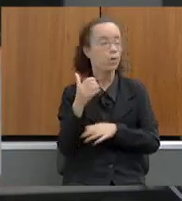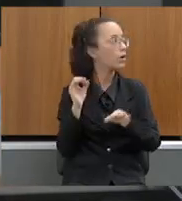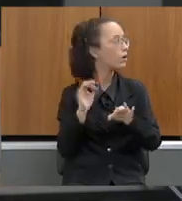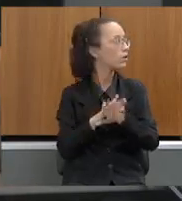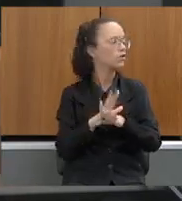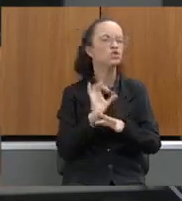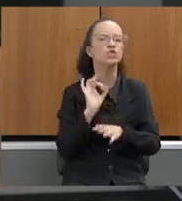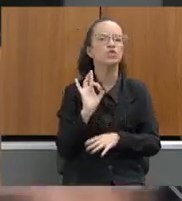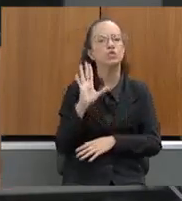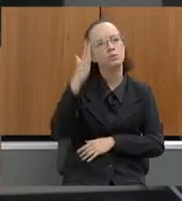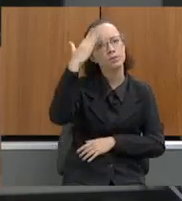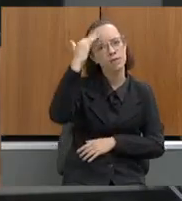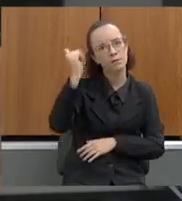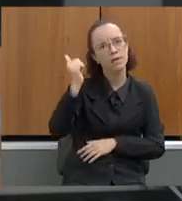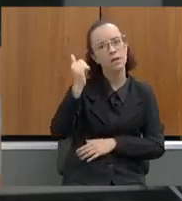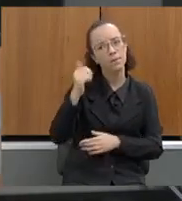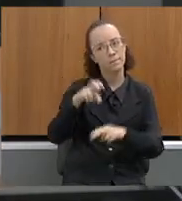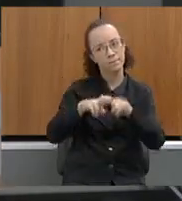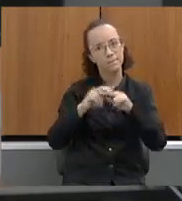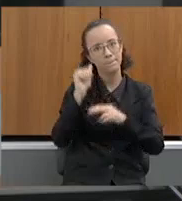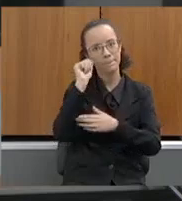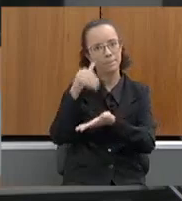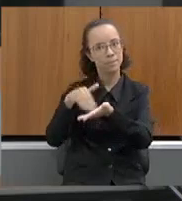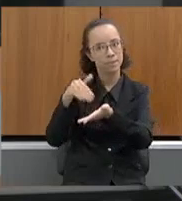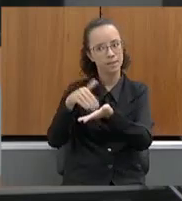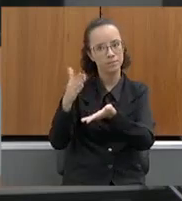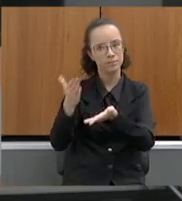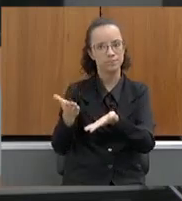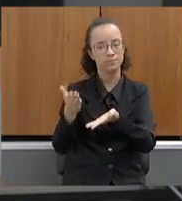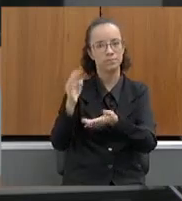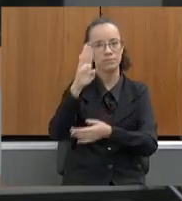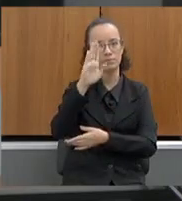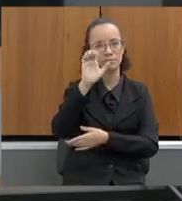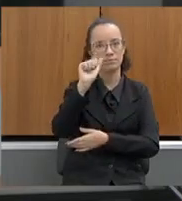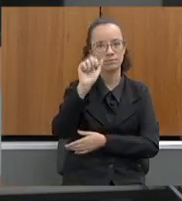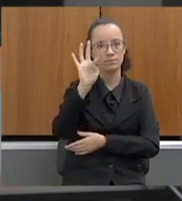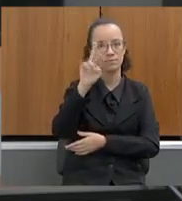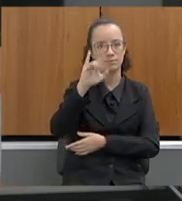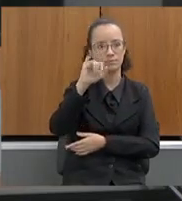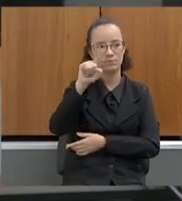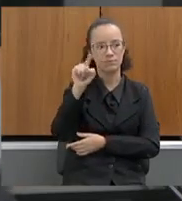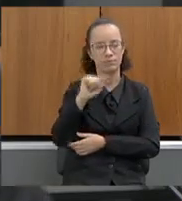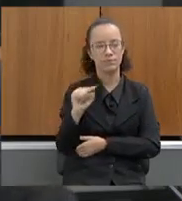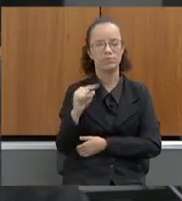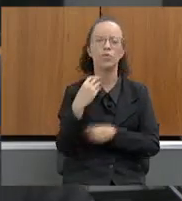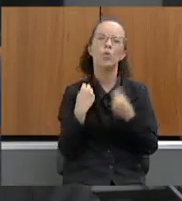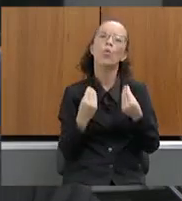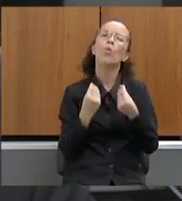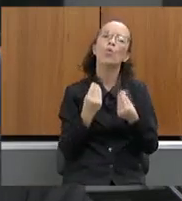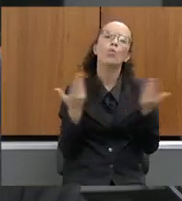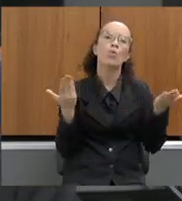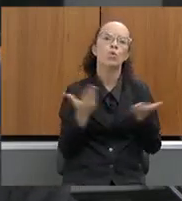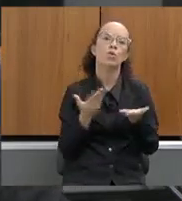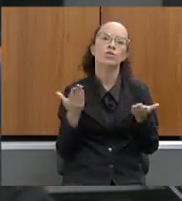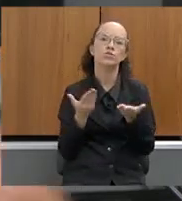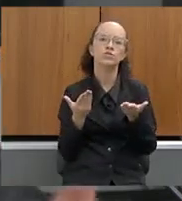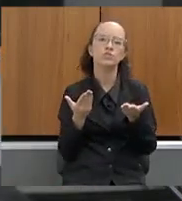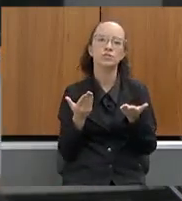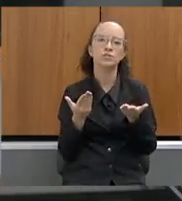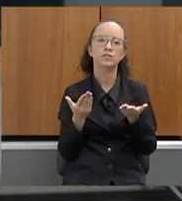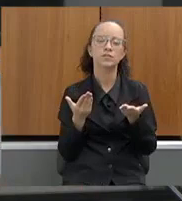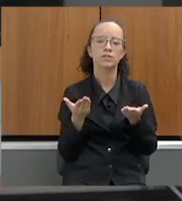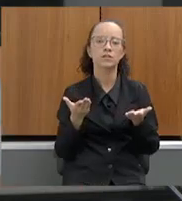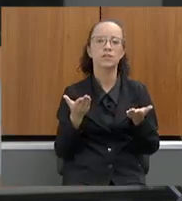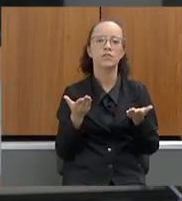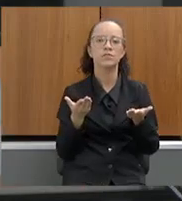só saber da secretária no posicionamento da Beatriz como hoje é tratado, essas